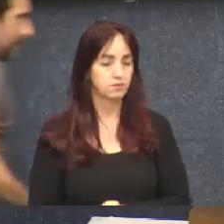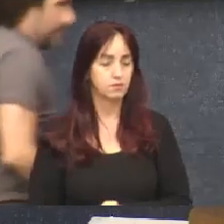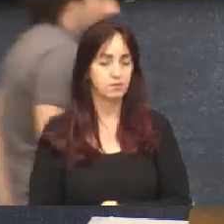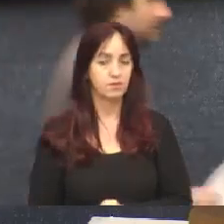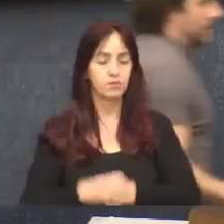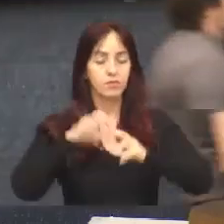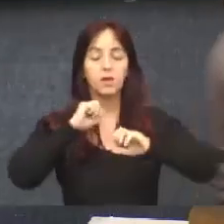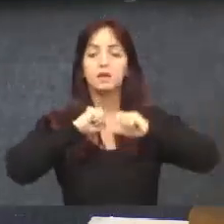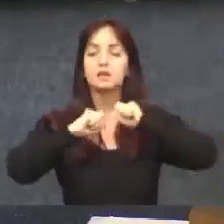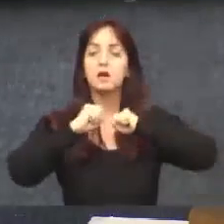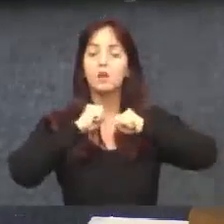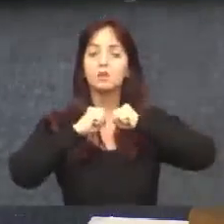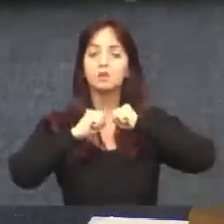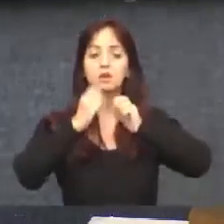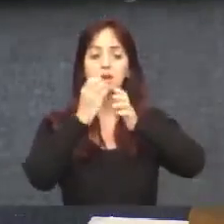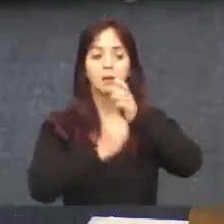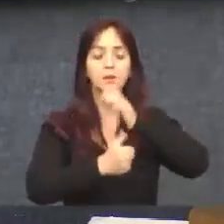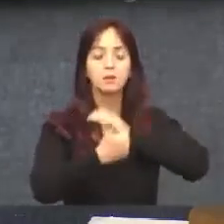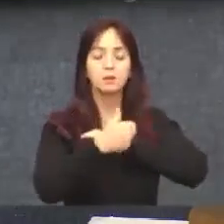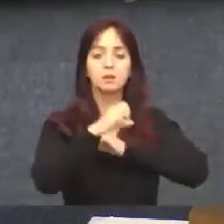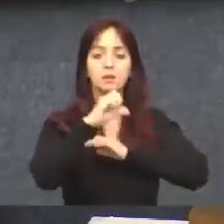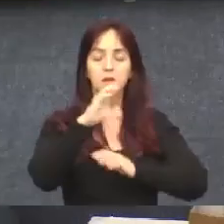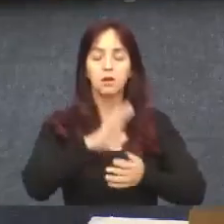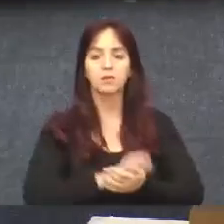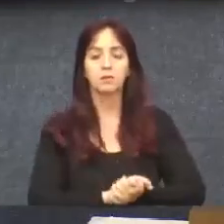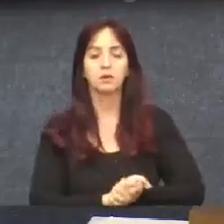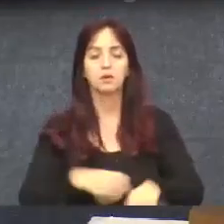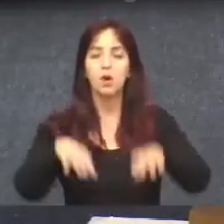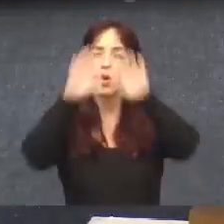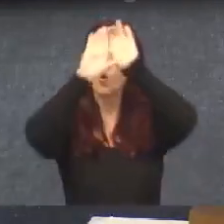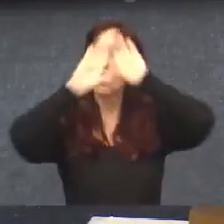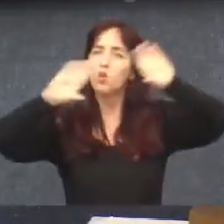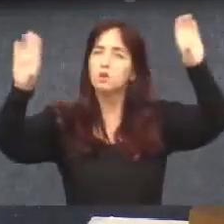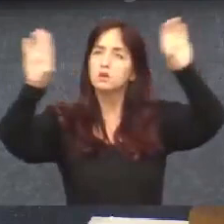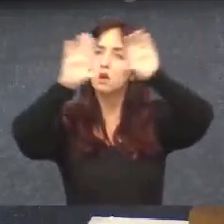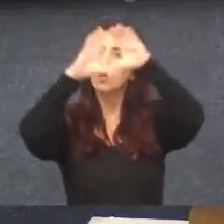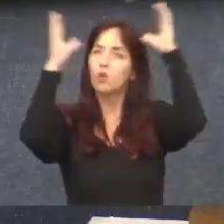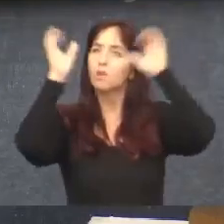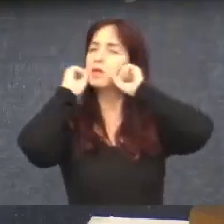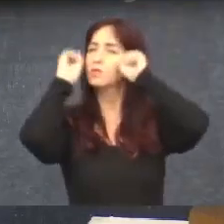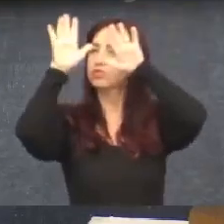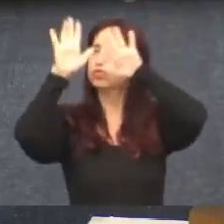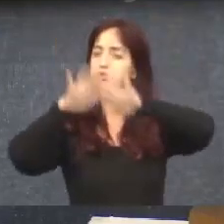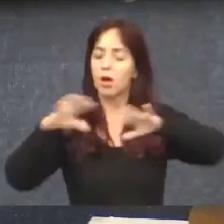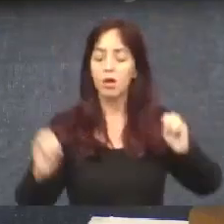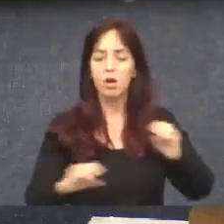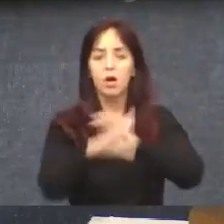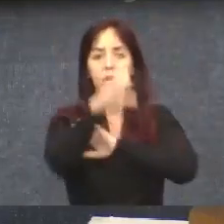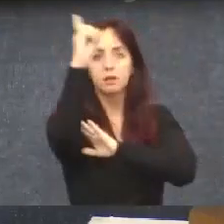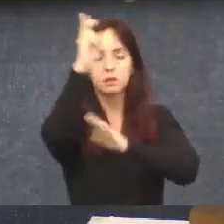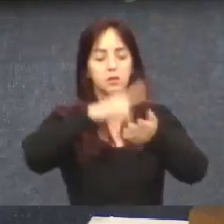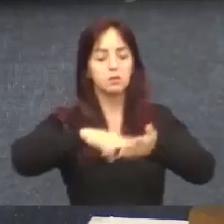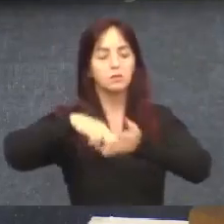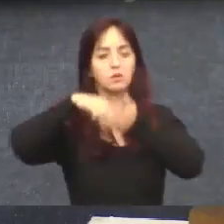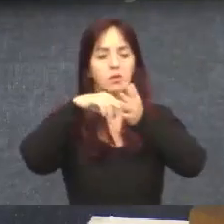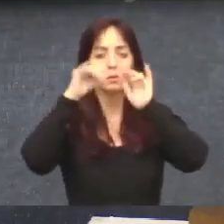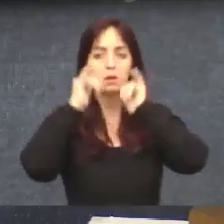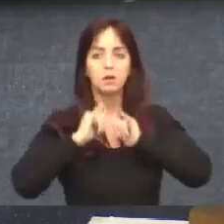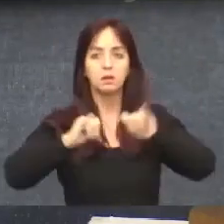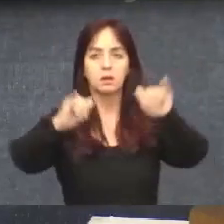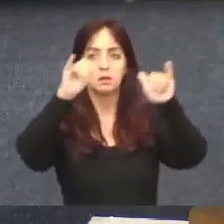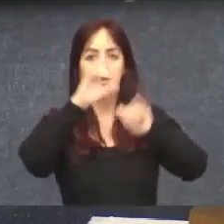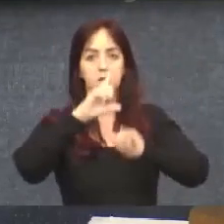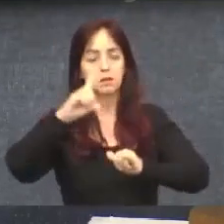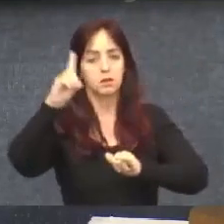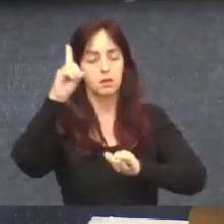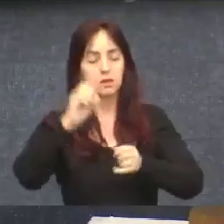Salmos 19, 1. Os céus manifestam a glória de Deus e o firmamento anuncia a obra das suas